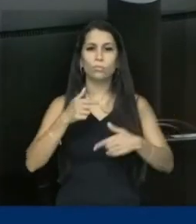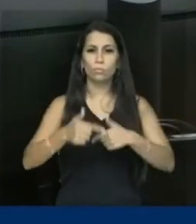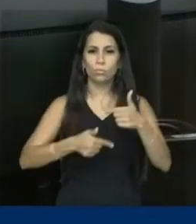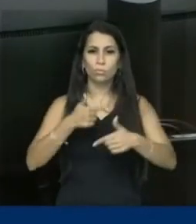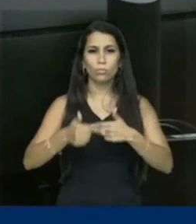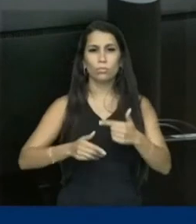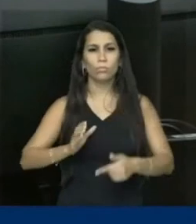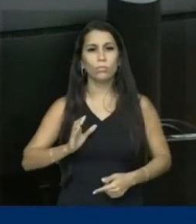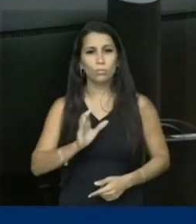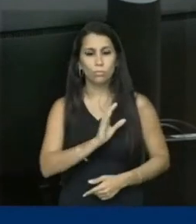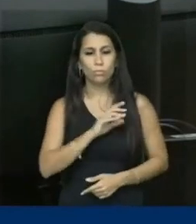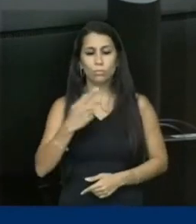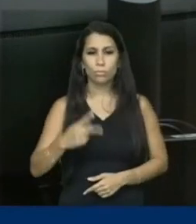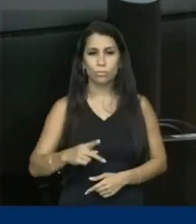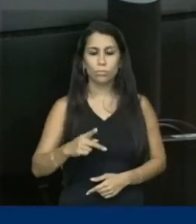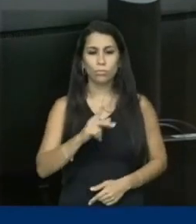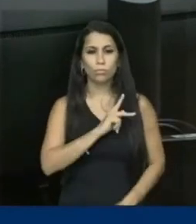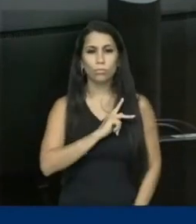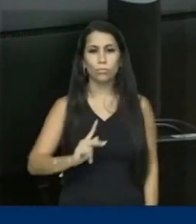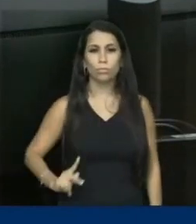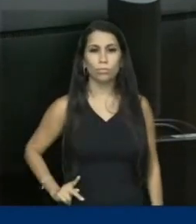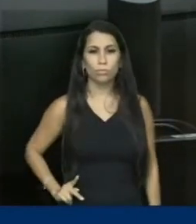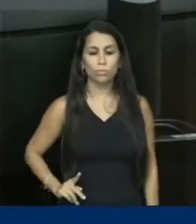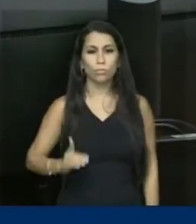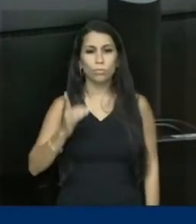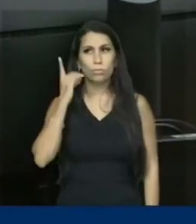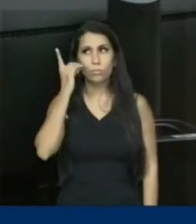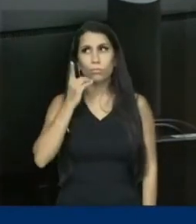comissão da nossa presidenta, deputada Rejane Dias.